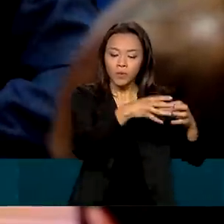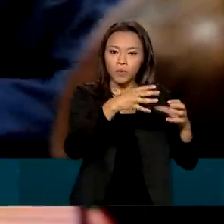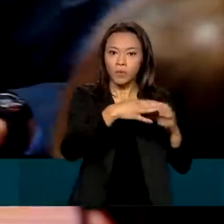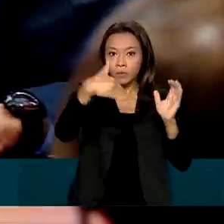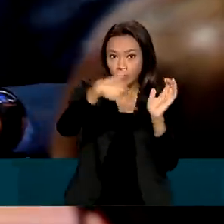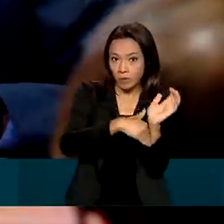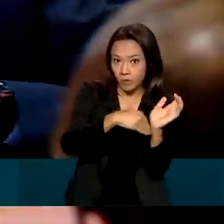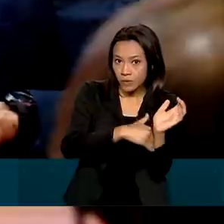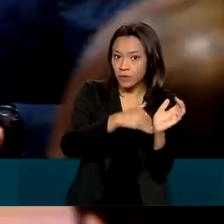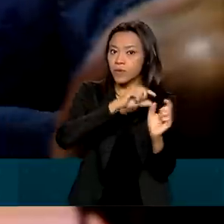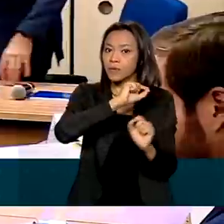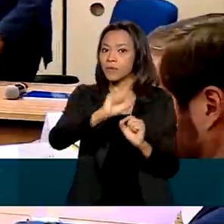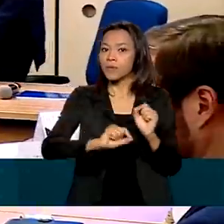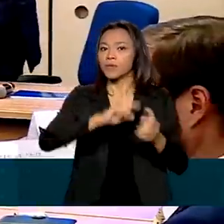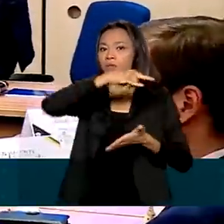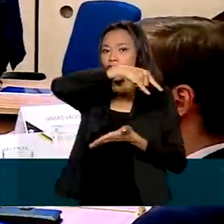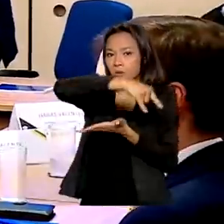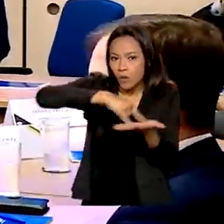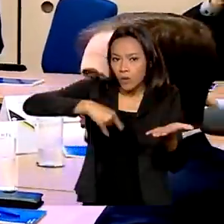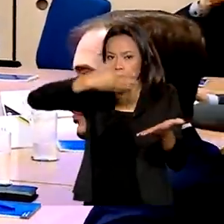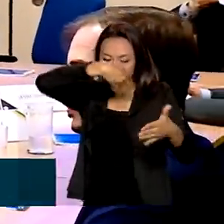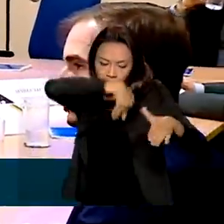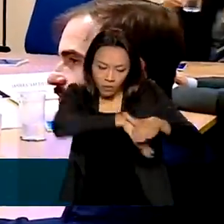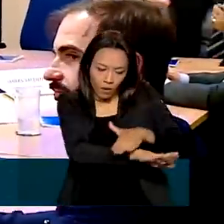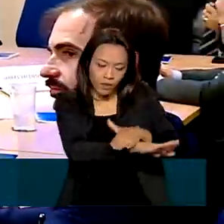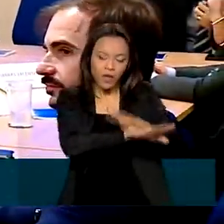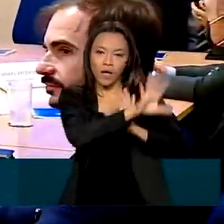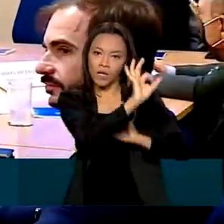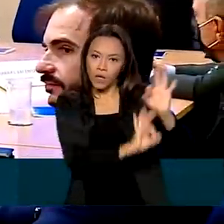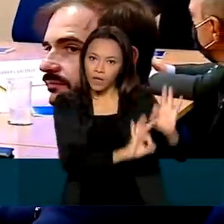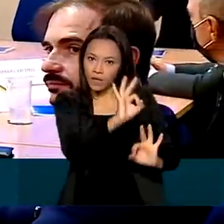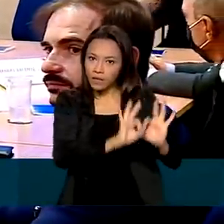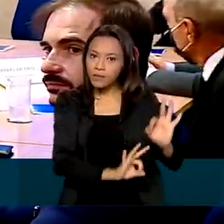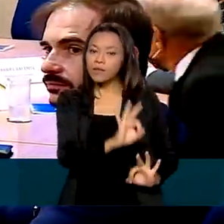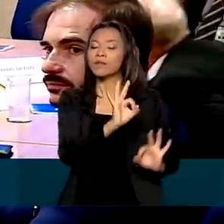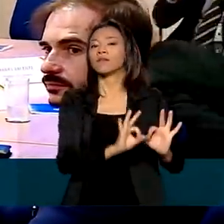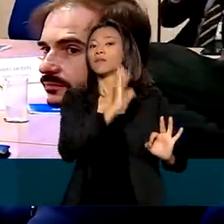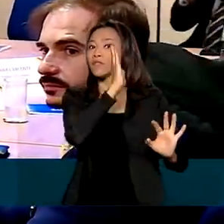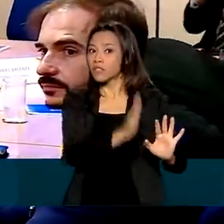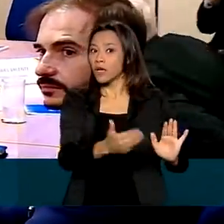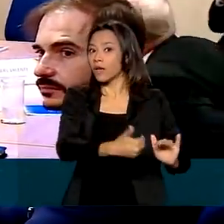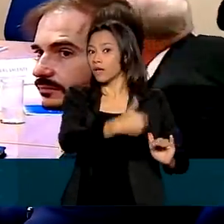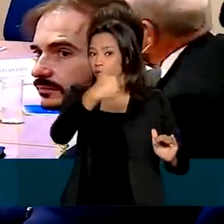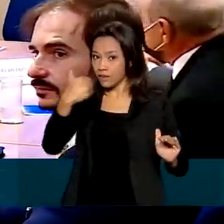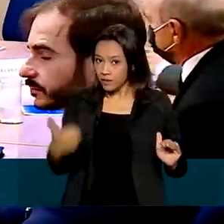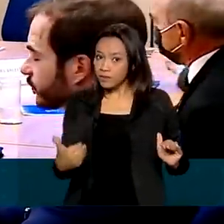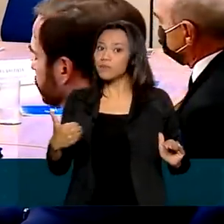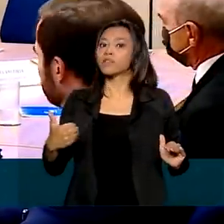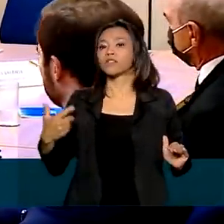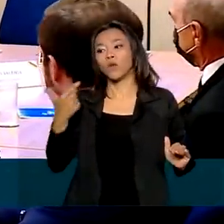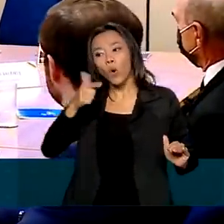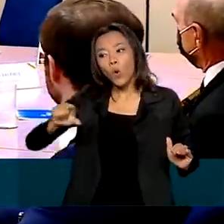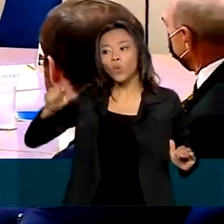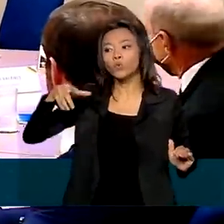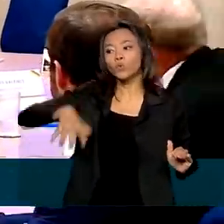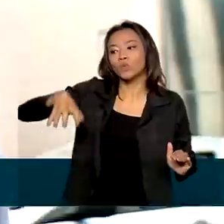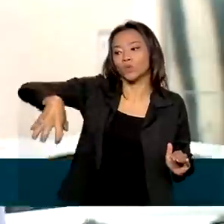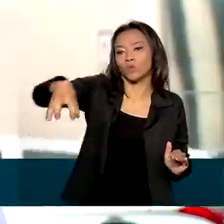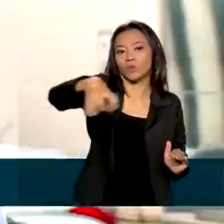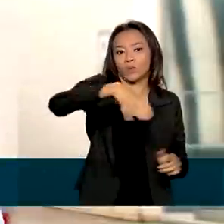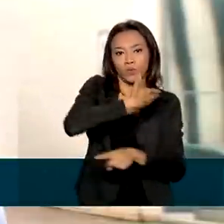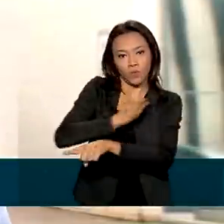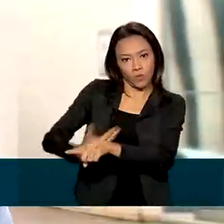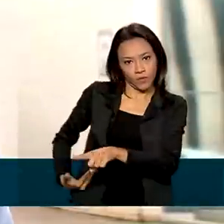subordinados e a armazenar e organizar informações já classificadas por outros órgãos de Estado.